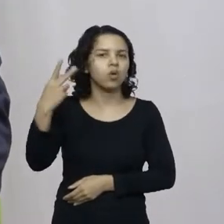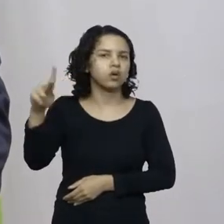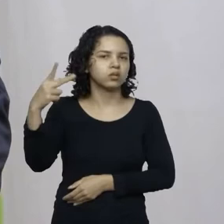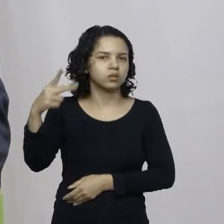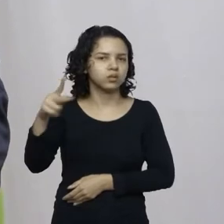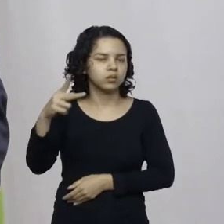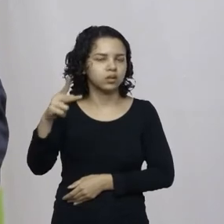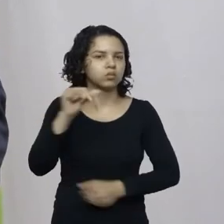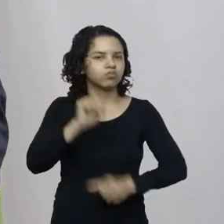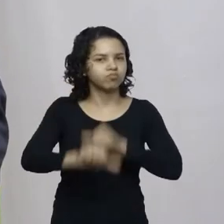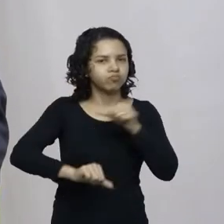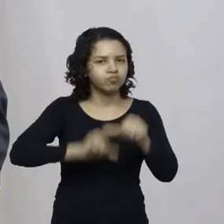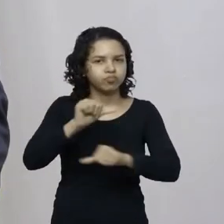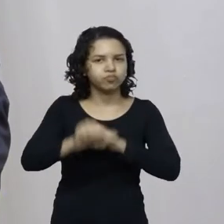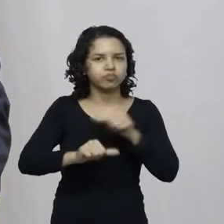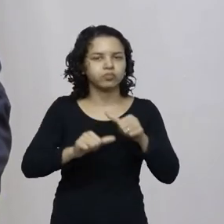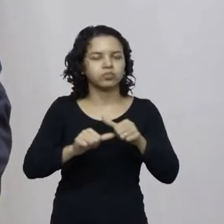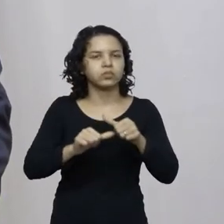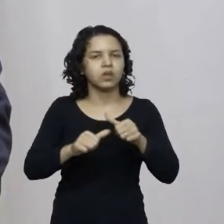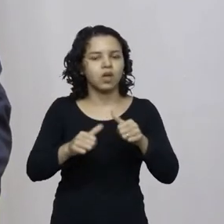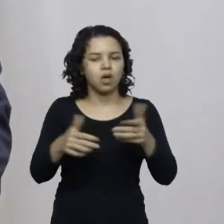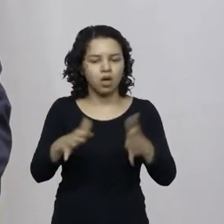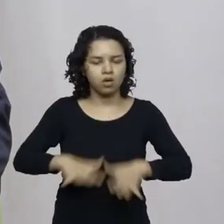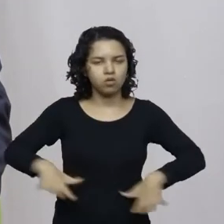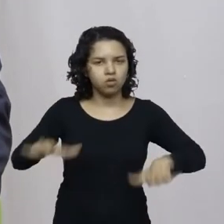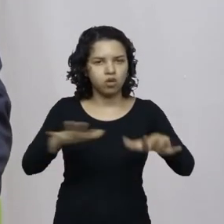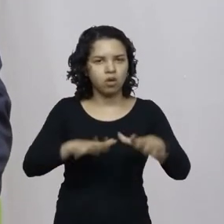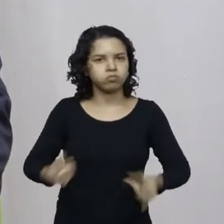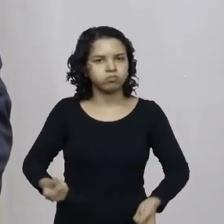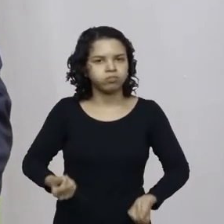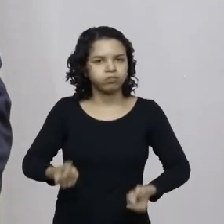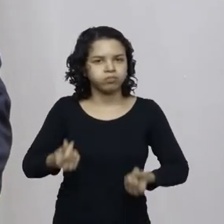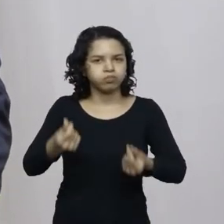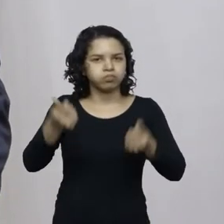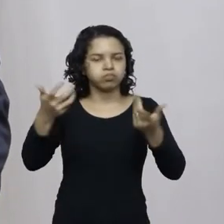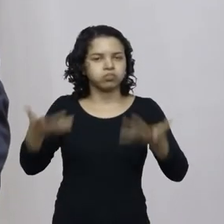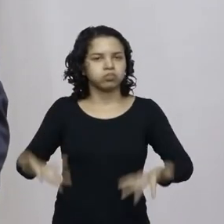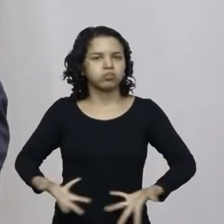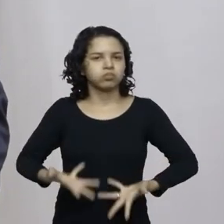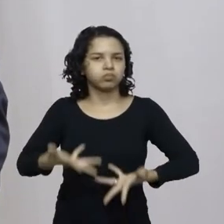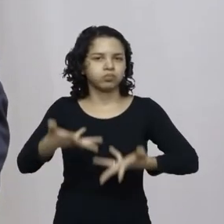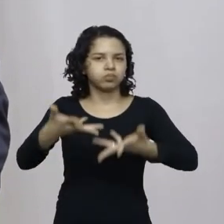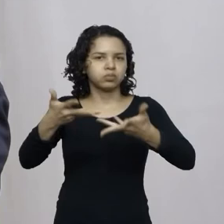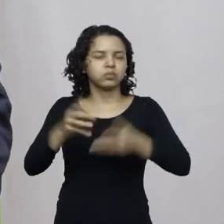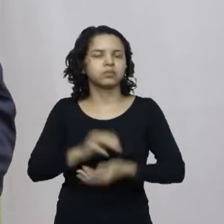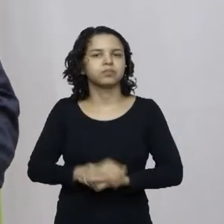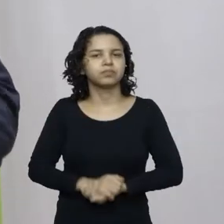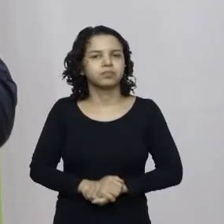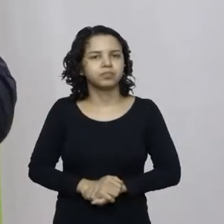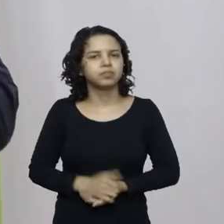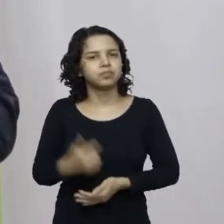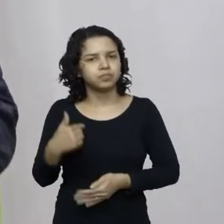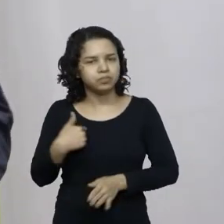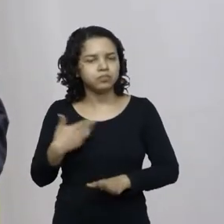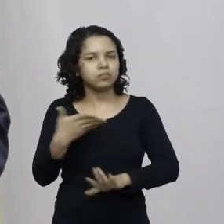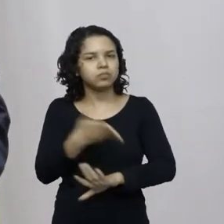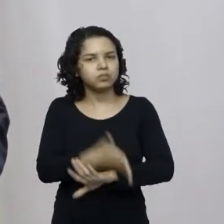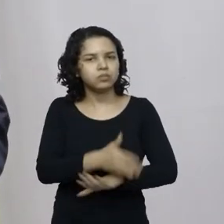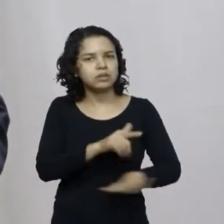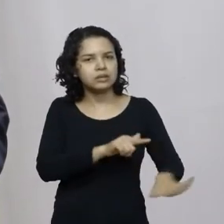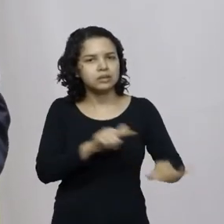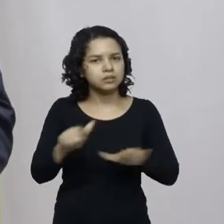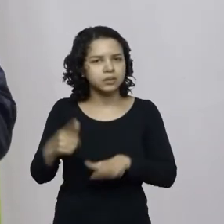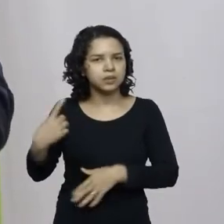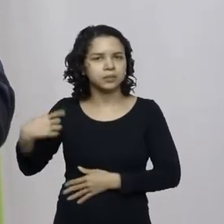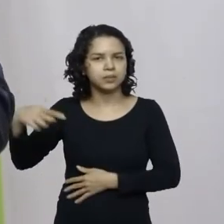transformaram aquela região numa região rica e próspera uma região que eu tive oportunidade de passar inclusive semana passada